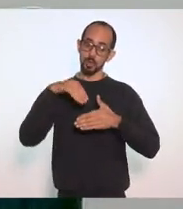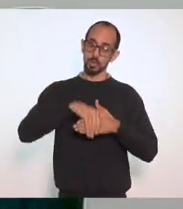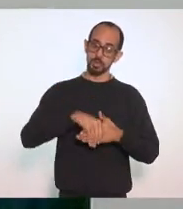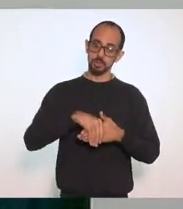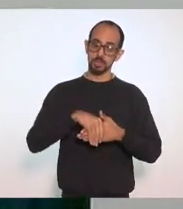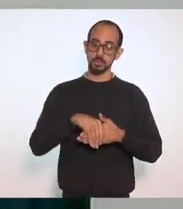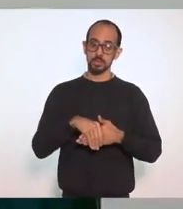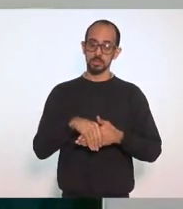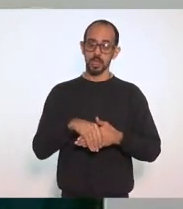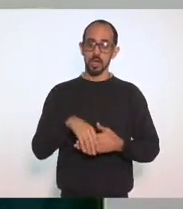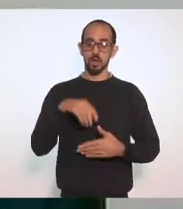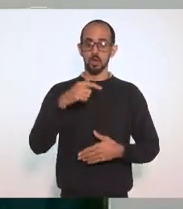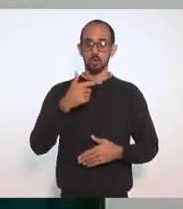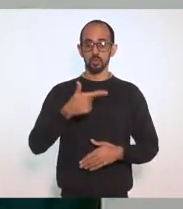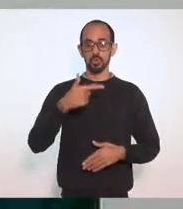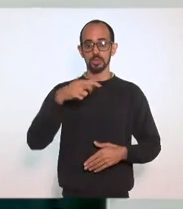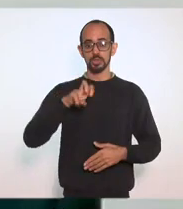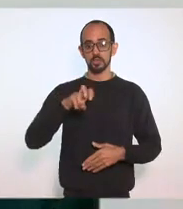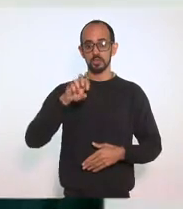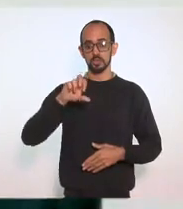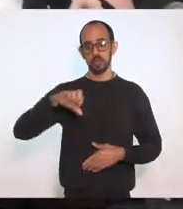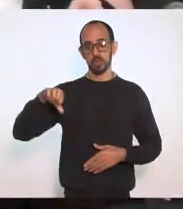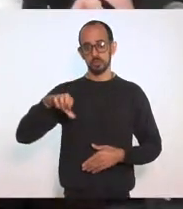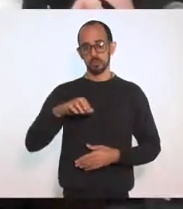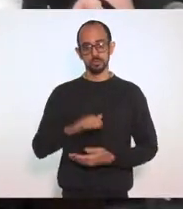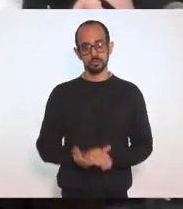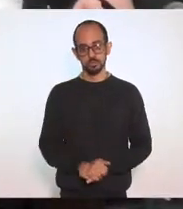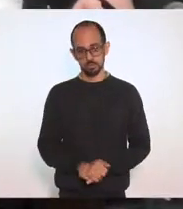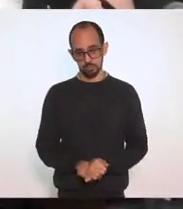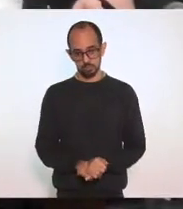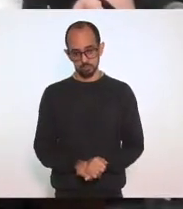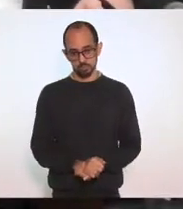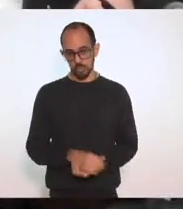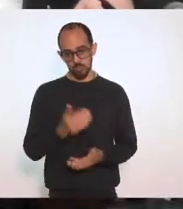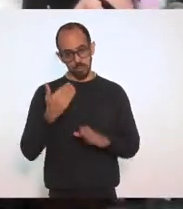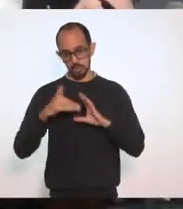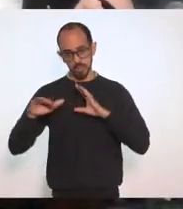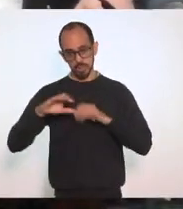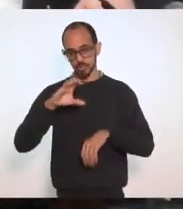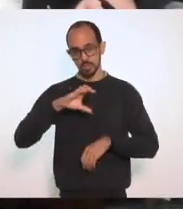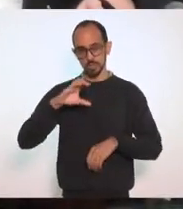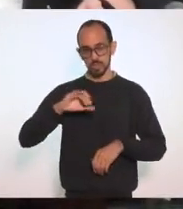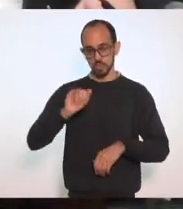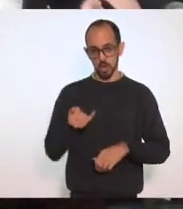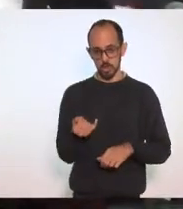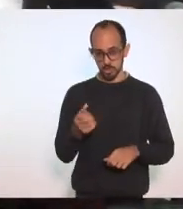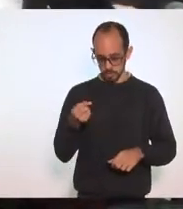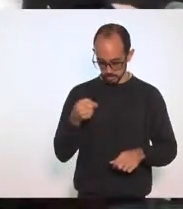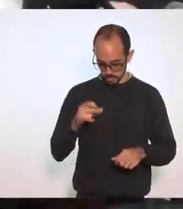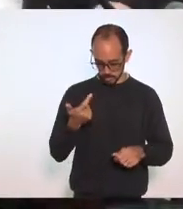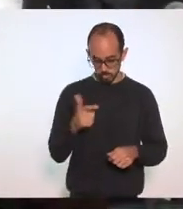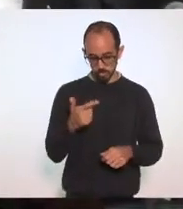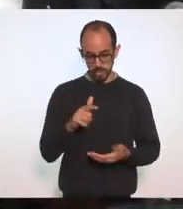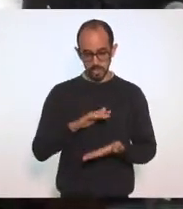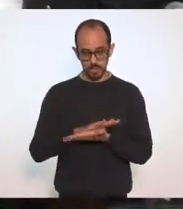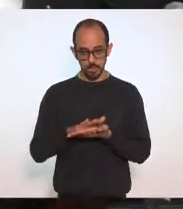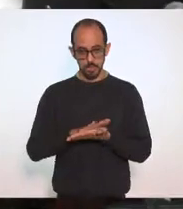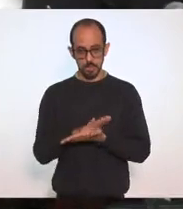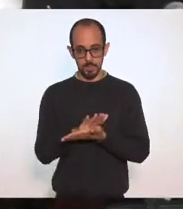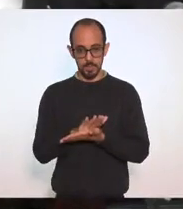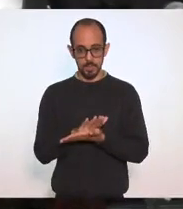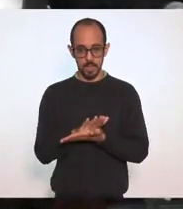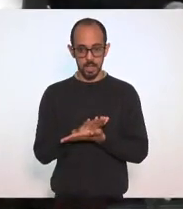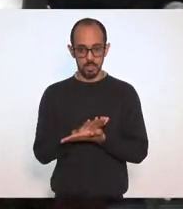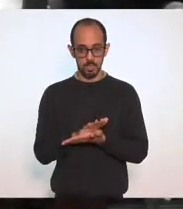2599-2017. A presidência está remetendo a CCJ. Nada mais a tratar na ordem da primeira sessão